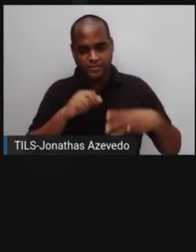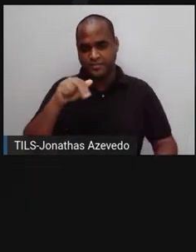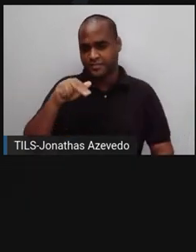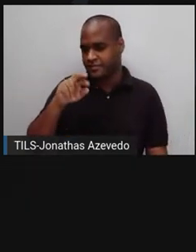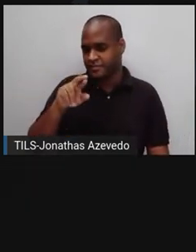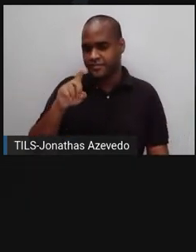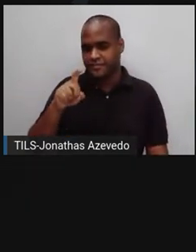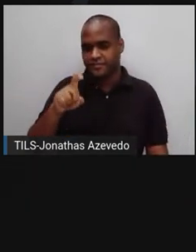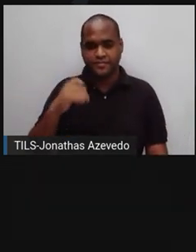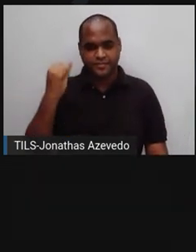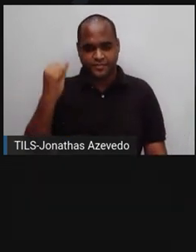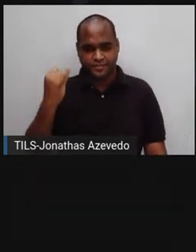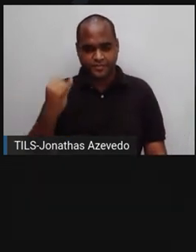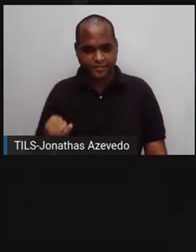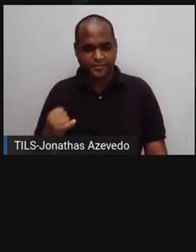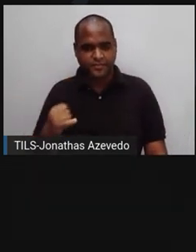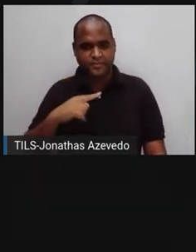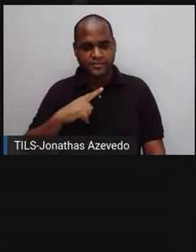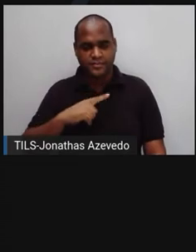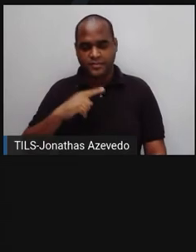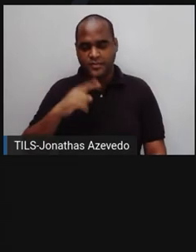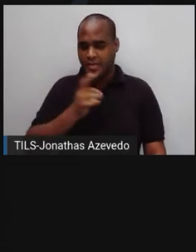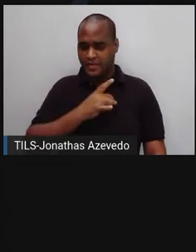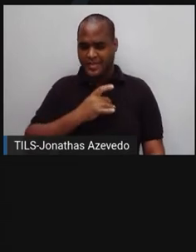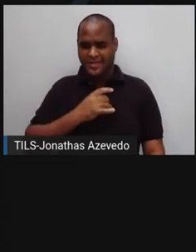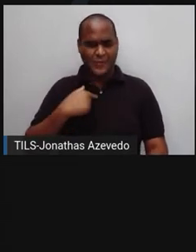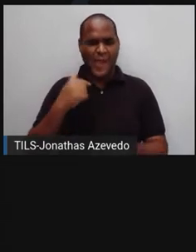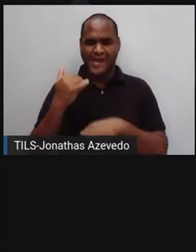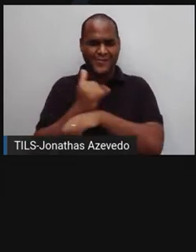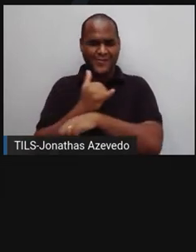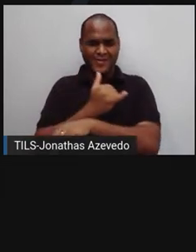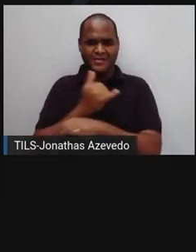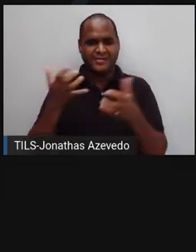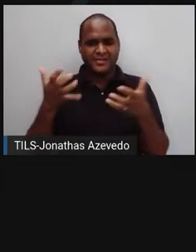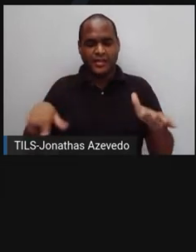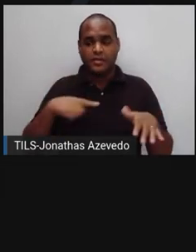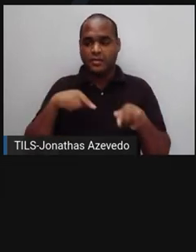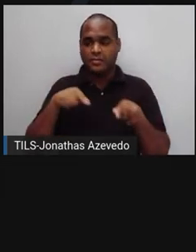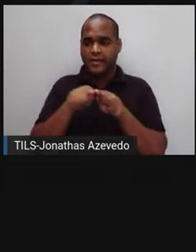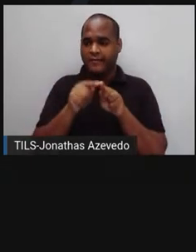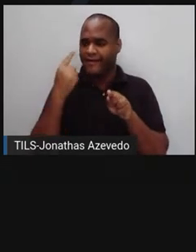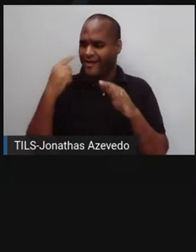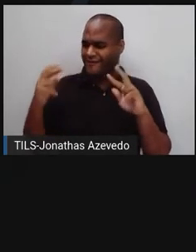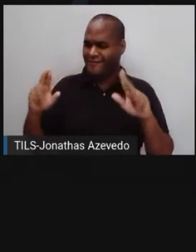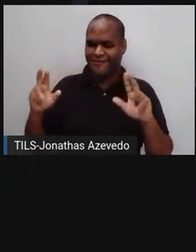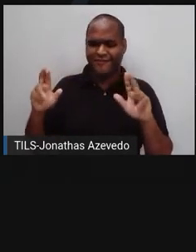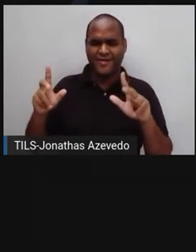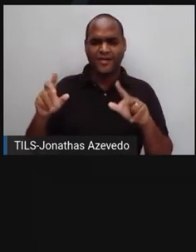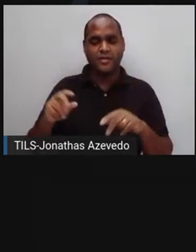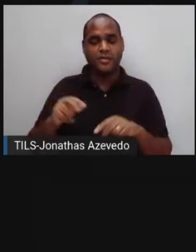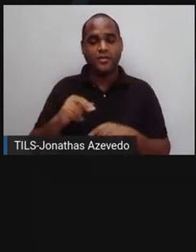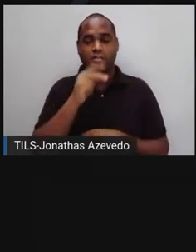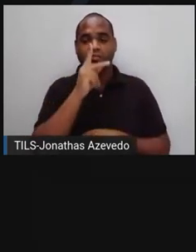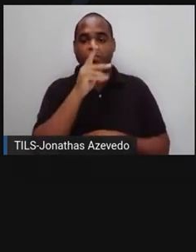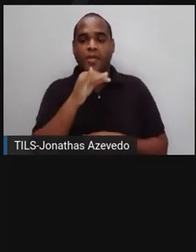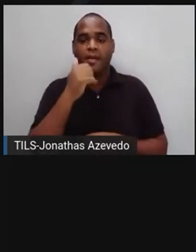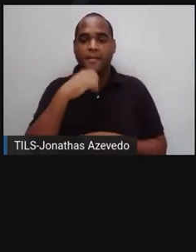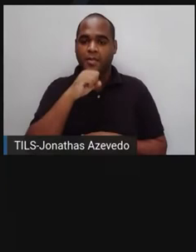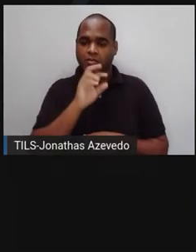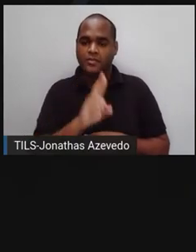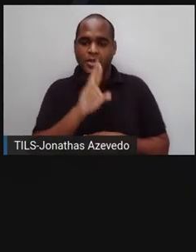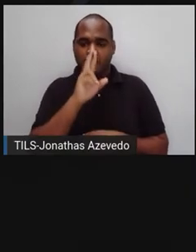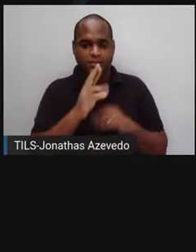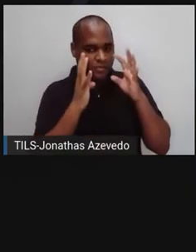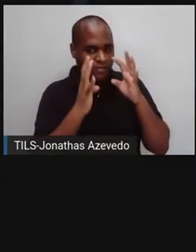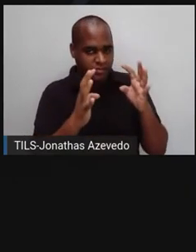restrita de alimentos, acompanhada por medo de ficar gorda e distúrbio de imagem. Os pais devem ficar atentos aos